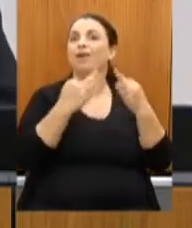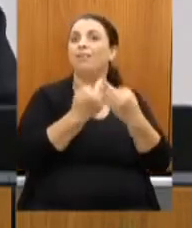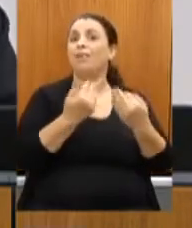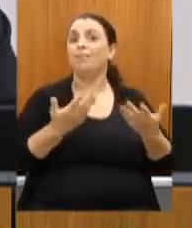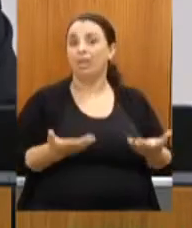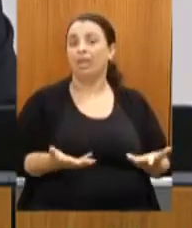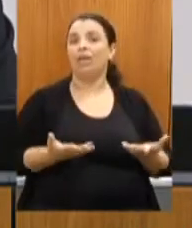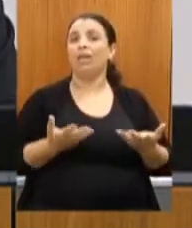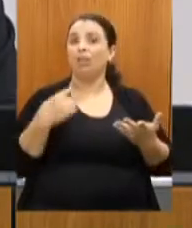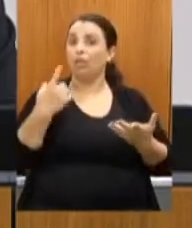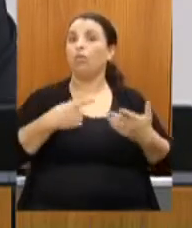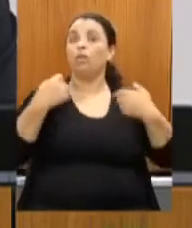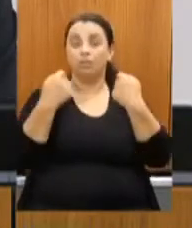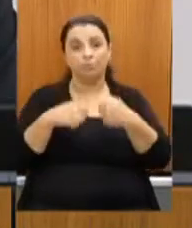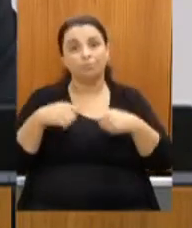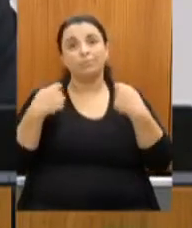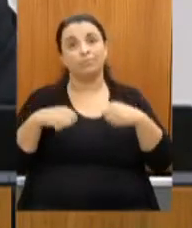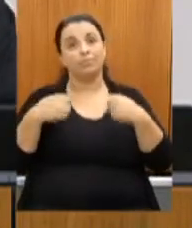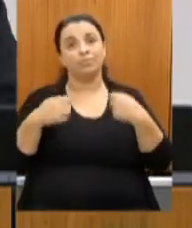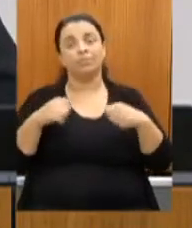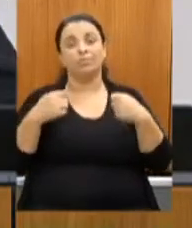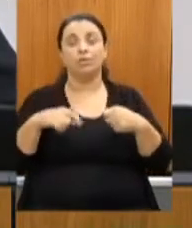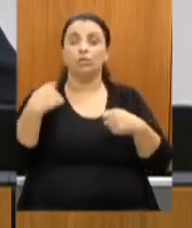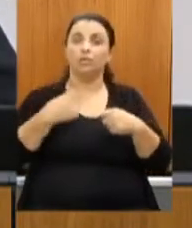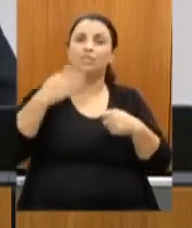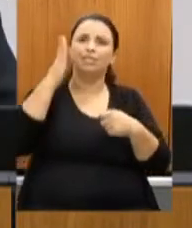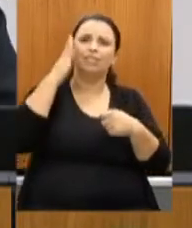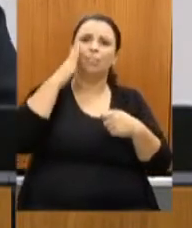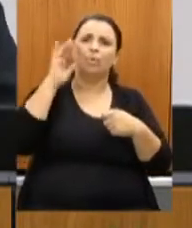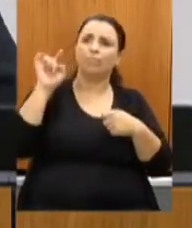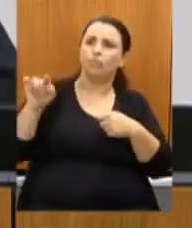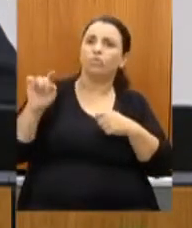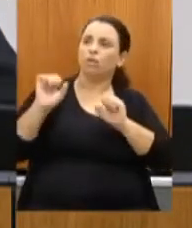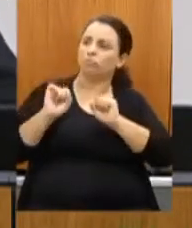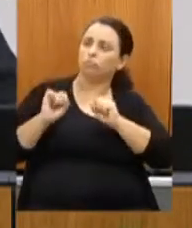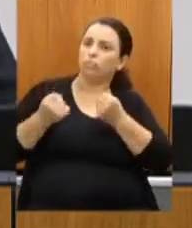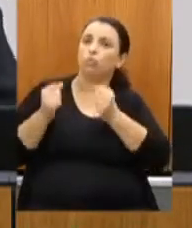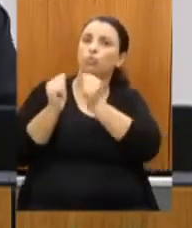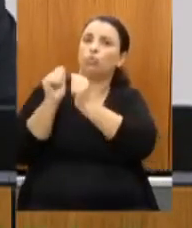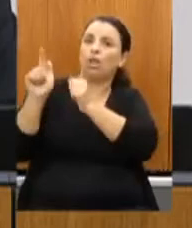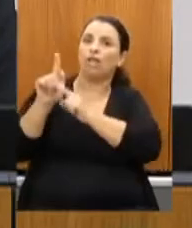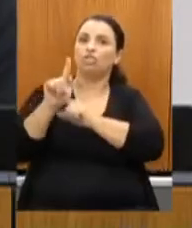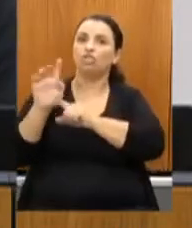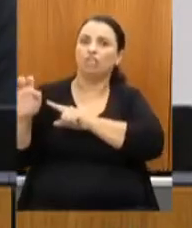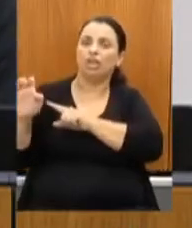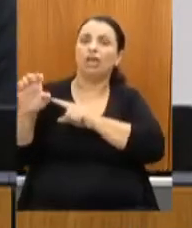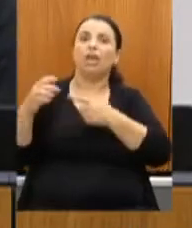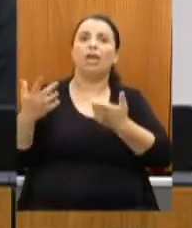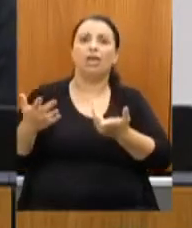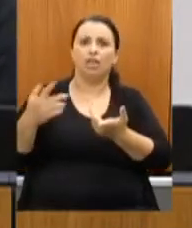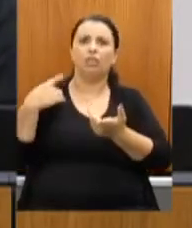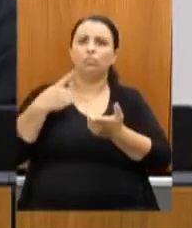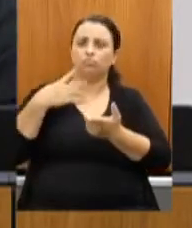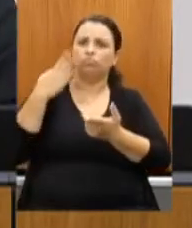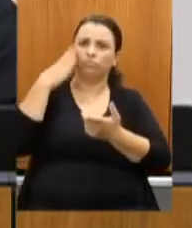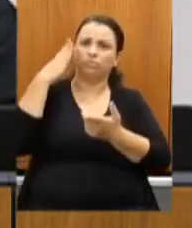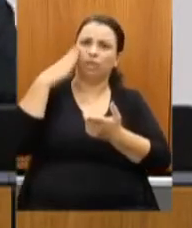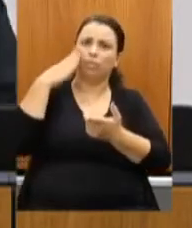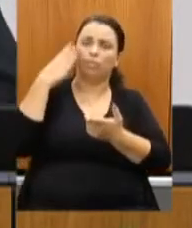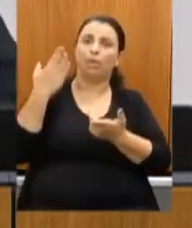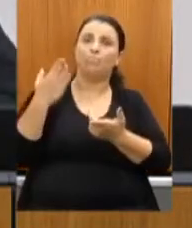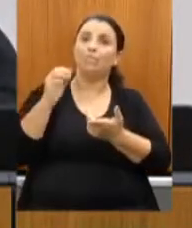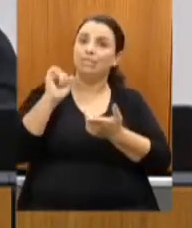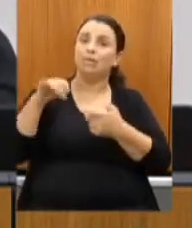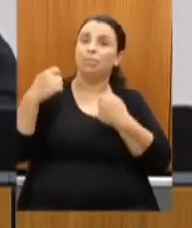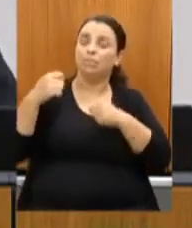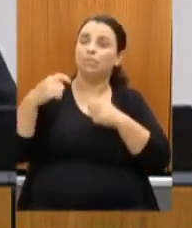e a gente já sabe do empenho do senhor junto à AGE e, se for necessário, vamos